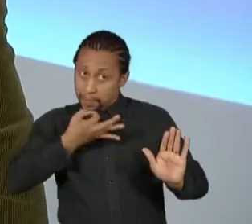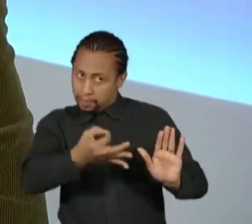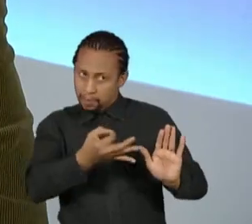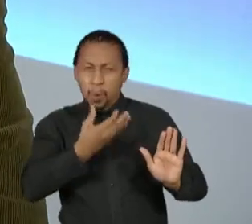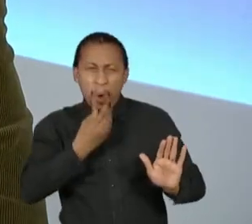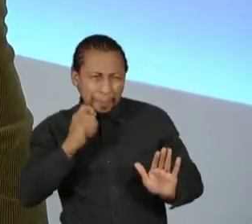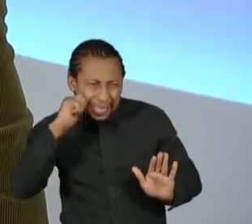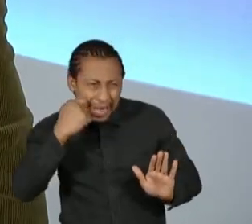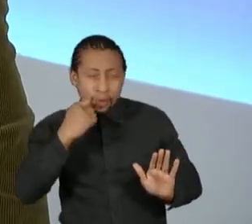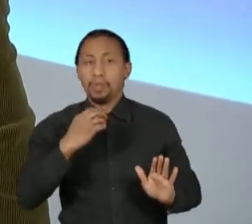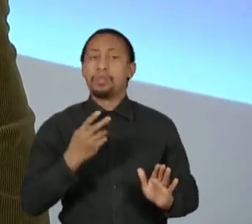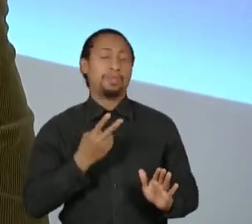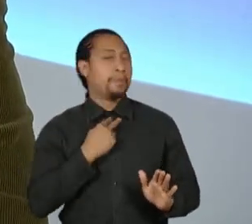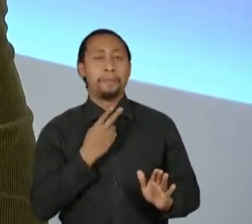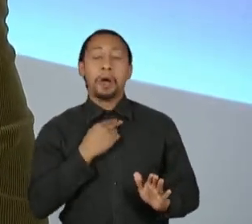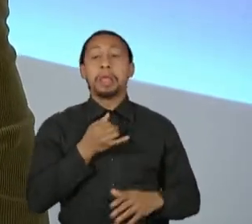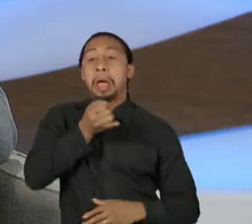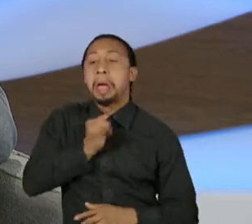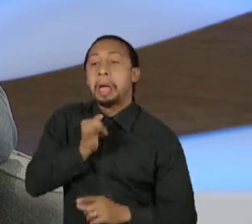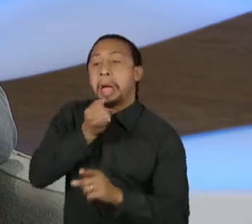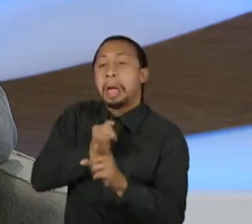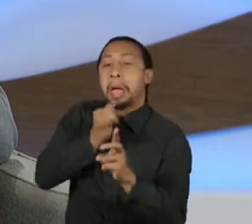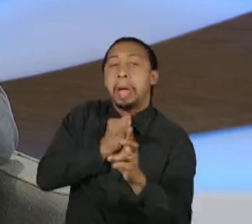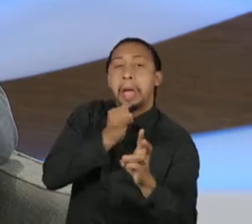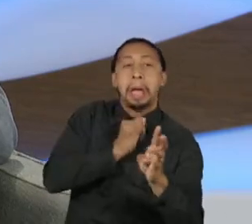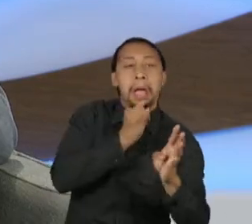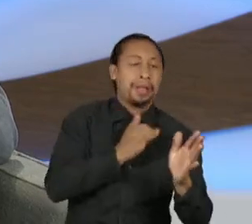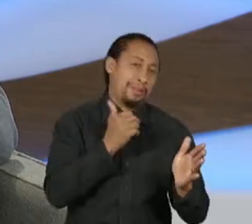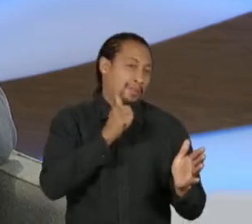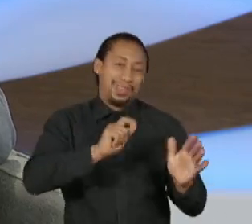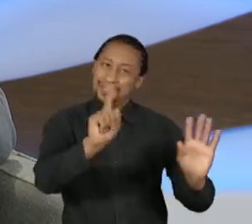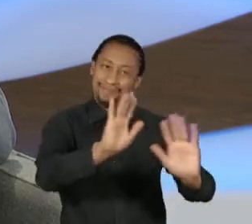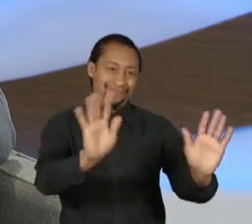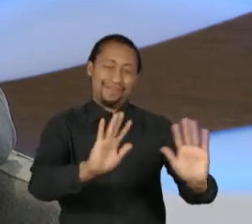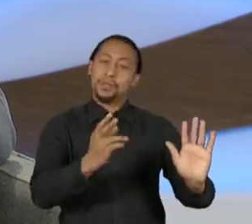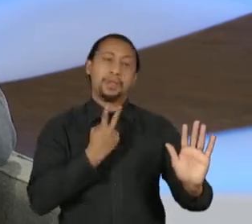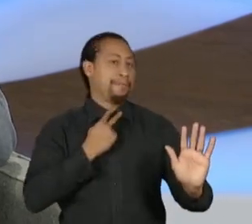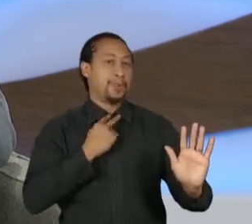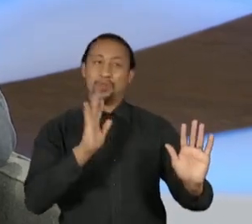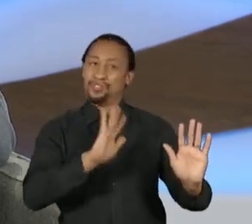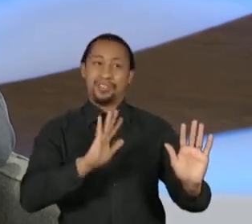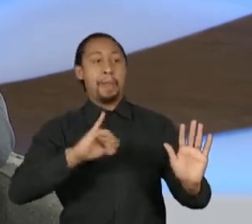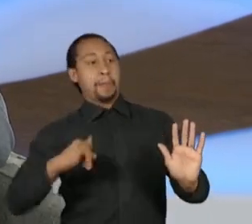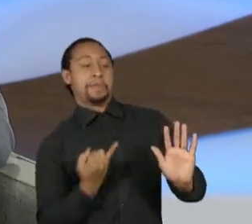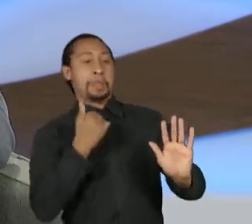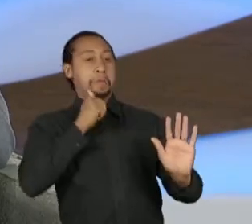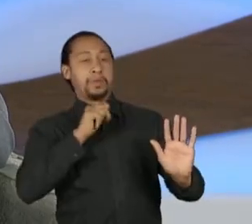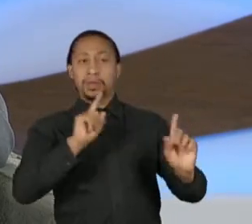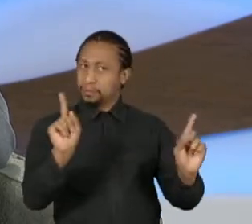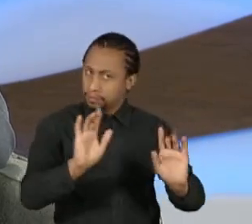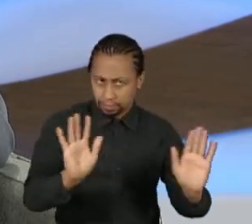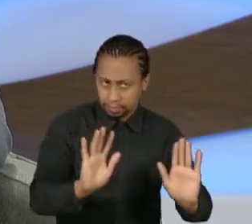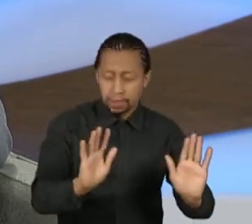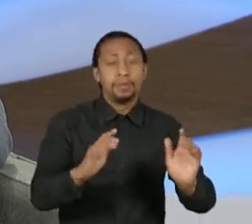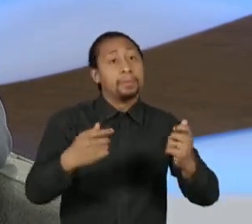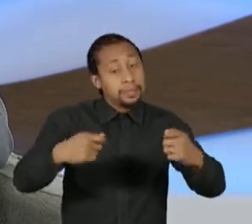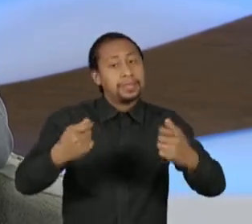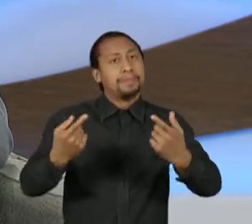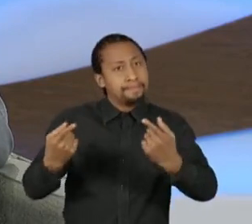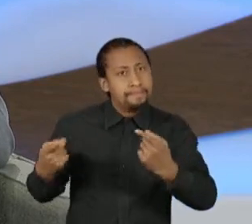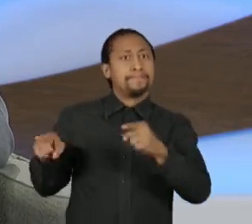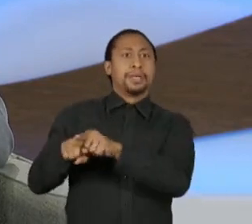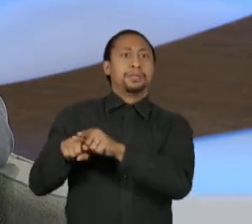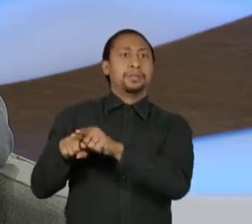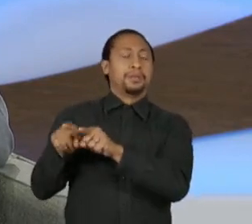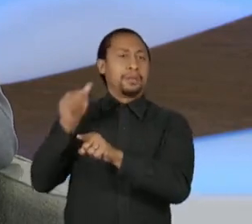realmente compreender a mulher, ele tem que ser um parceiro efetivo. Mas